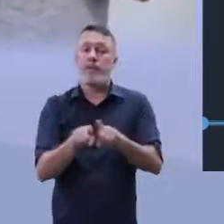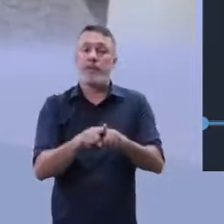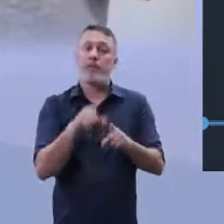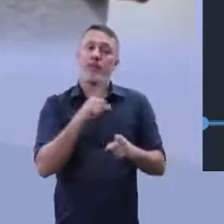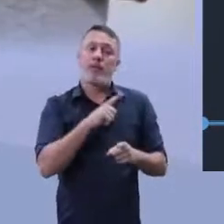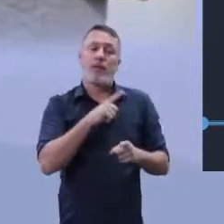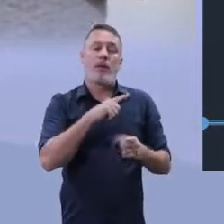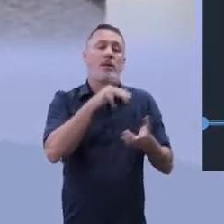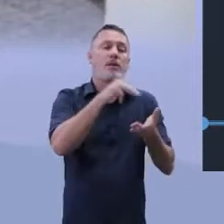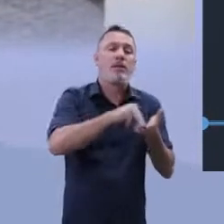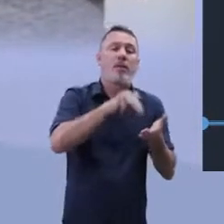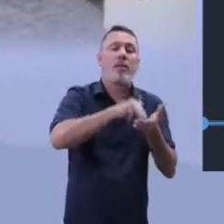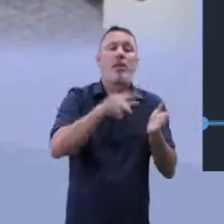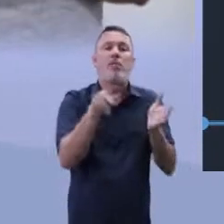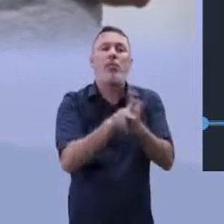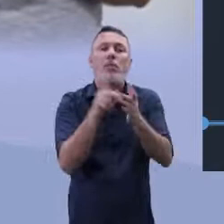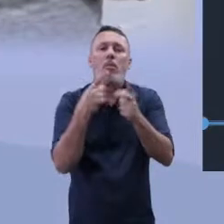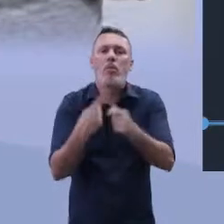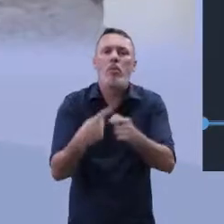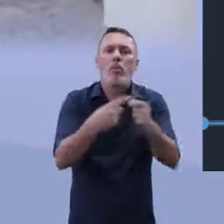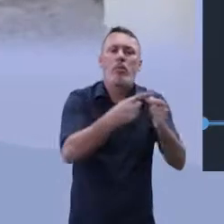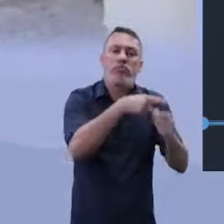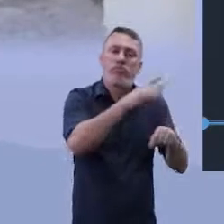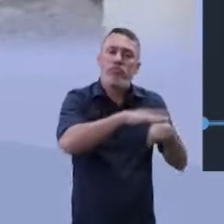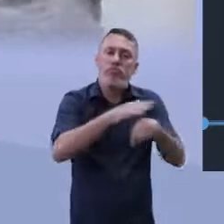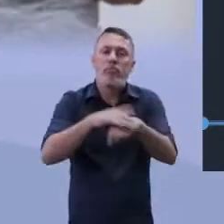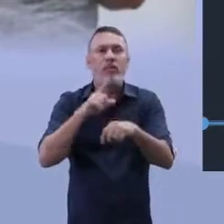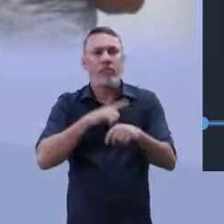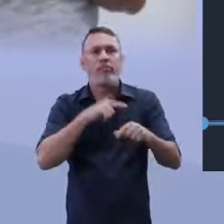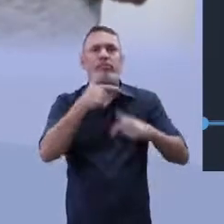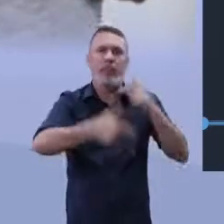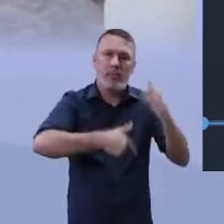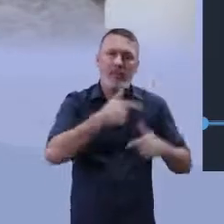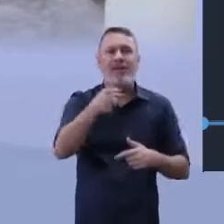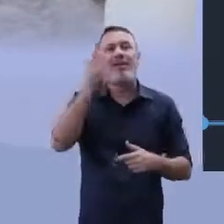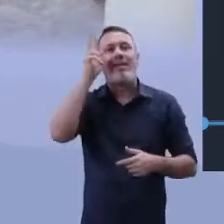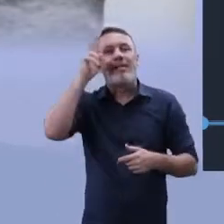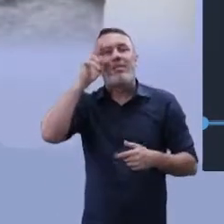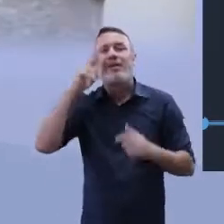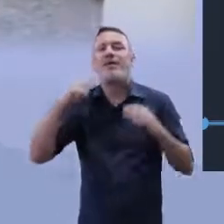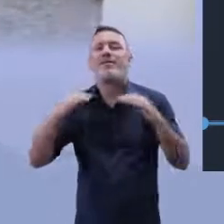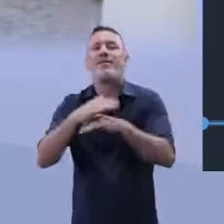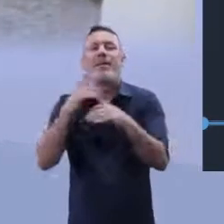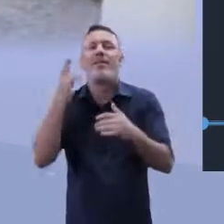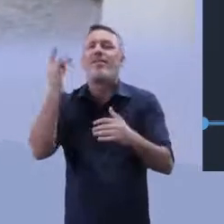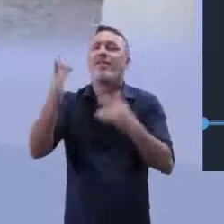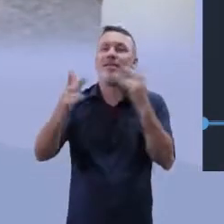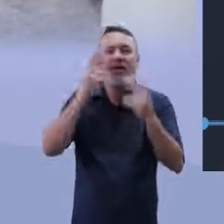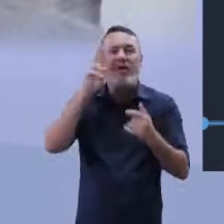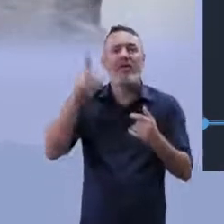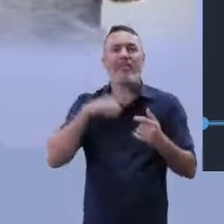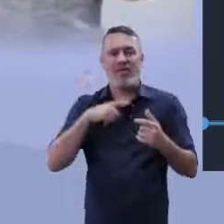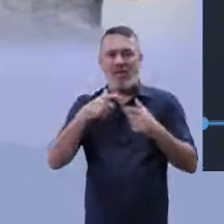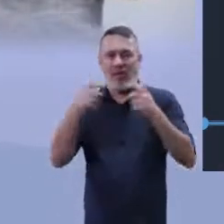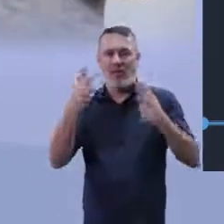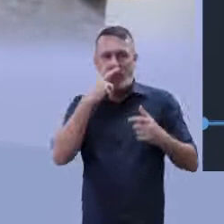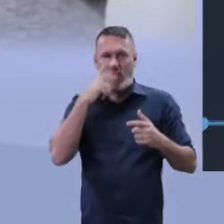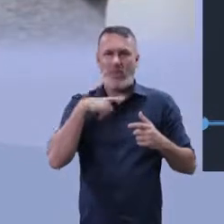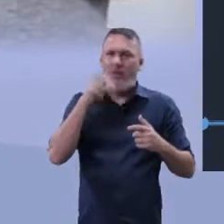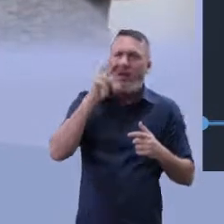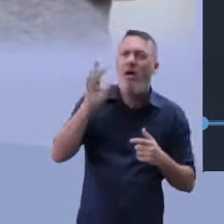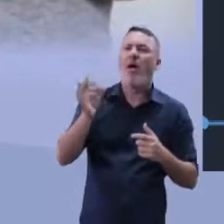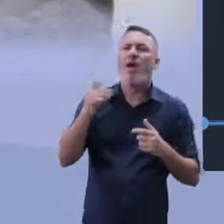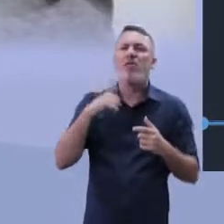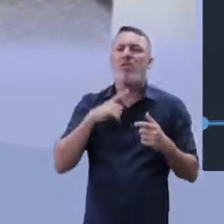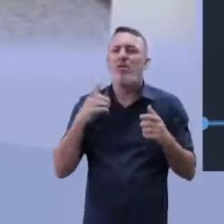iniciativas das secretarias municipais. O que é isso aí? Lembra que nós falamos com vocês do negócio da academia da cidade? É um exemplo. Em algumas regiões aqui da